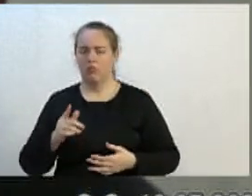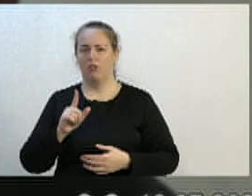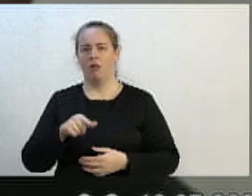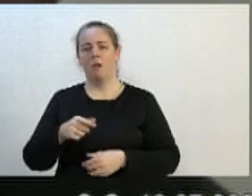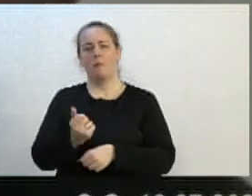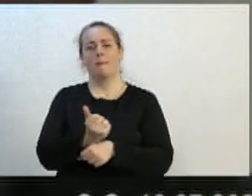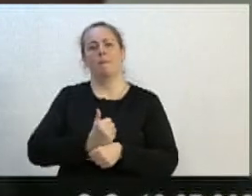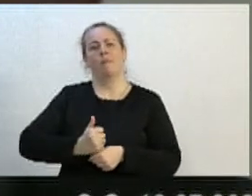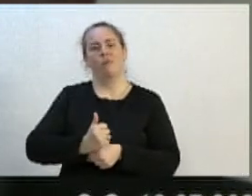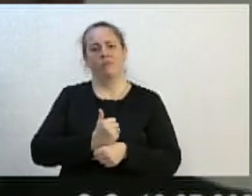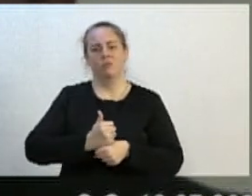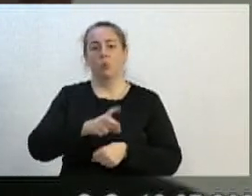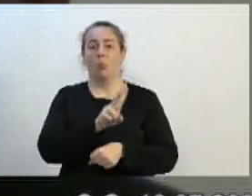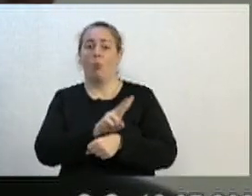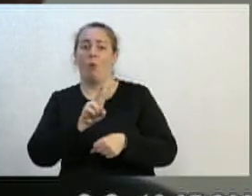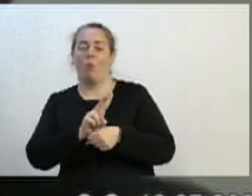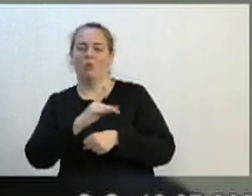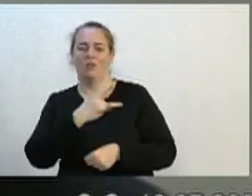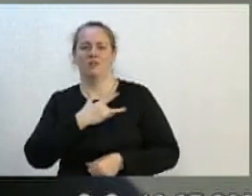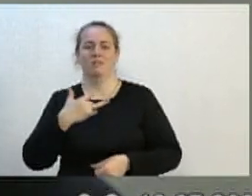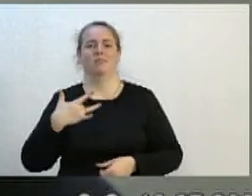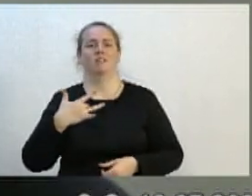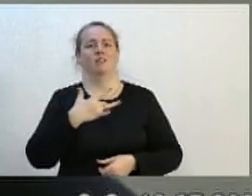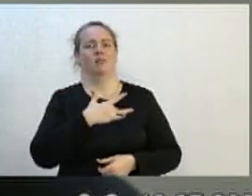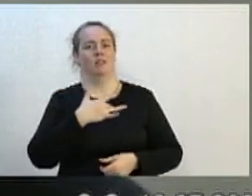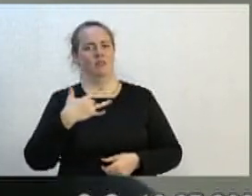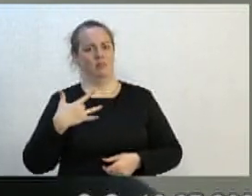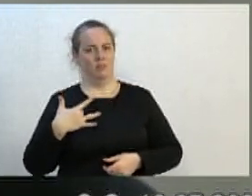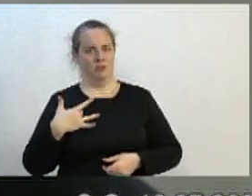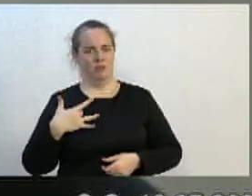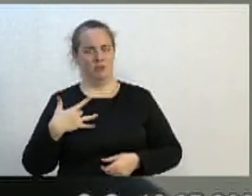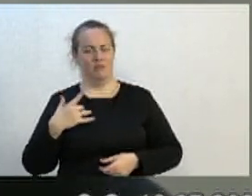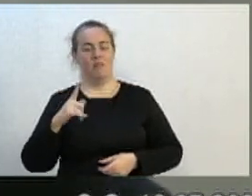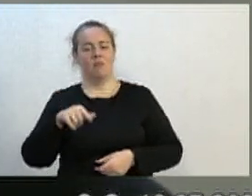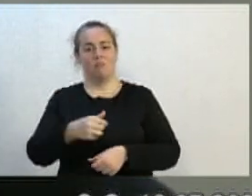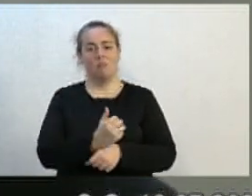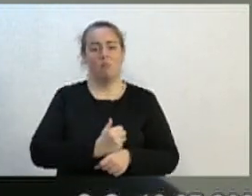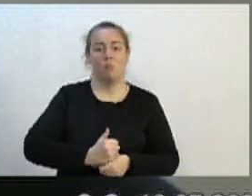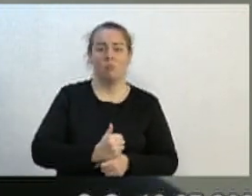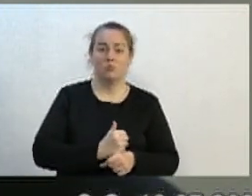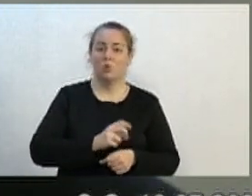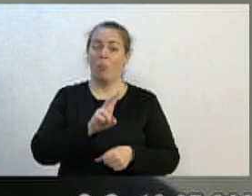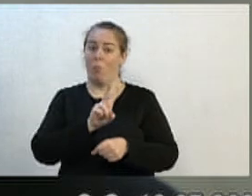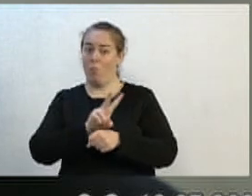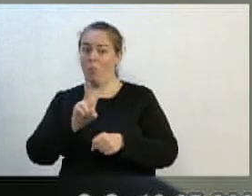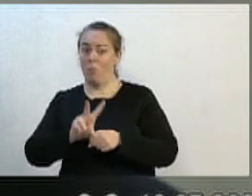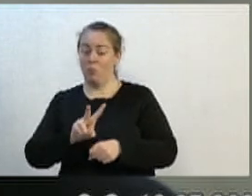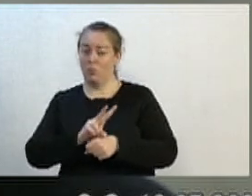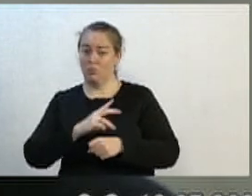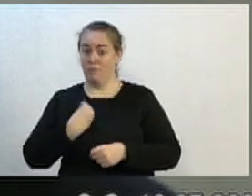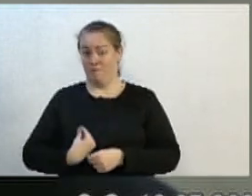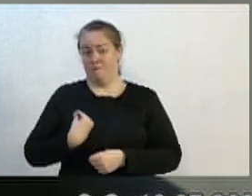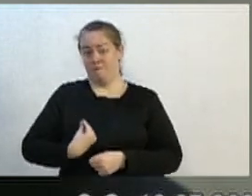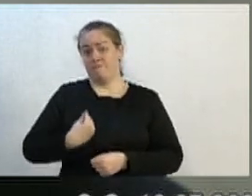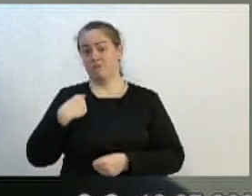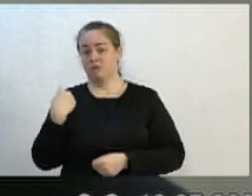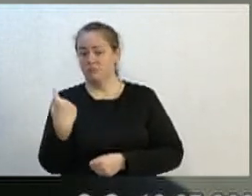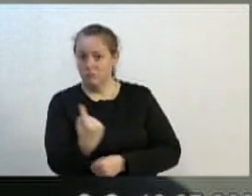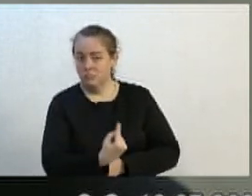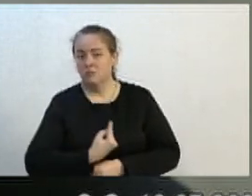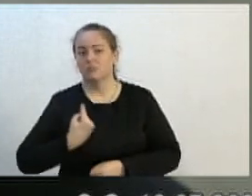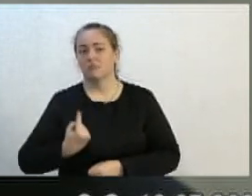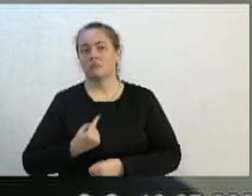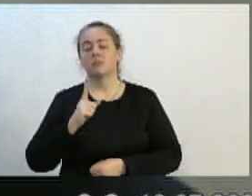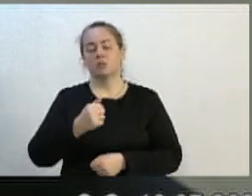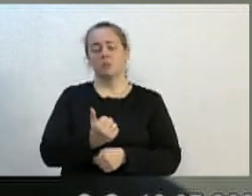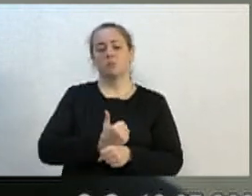profissionais que cuidam da nossa saúde. São os profissionais que cuidam da nossa vida. São os